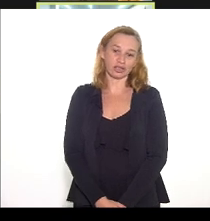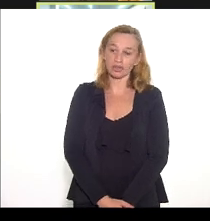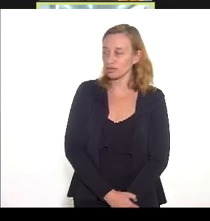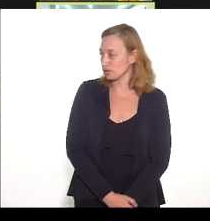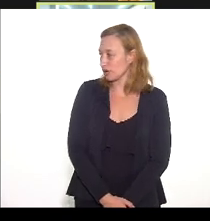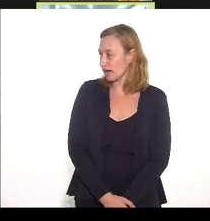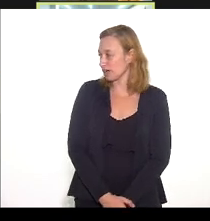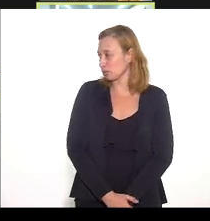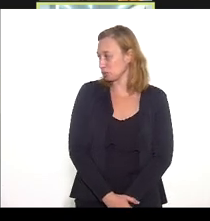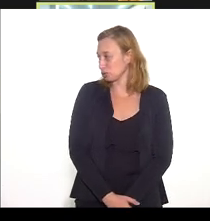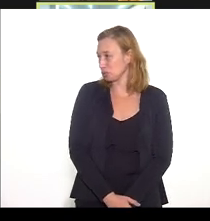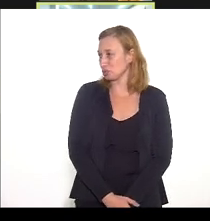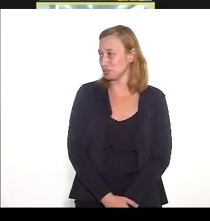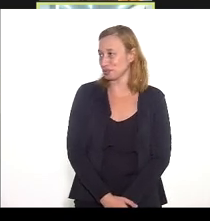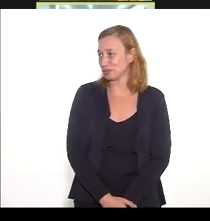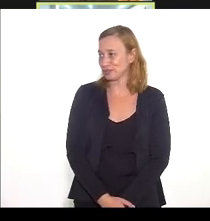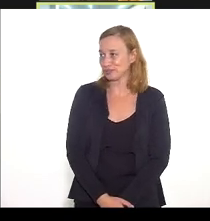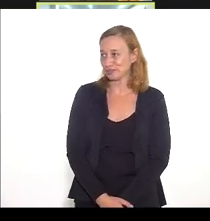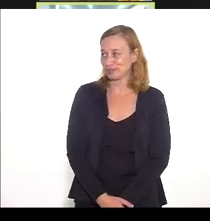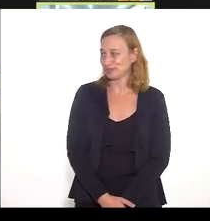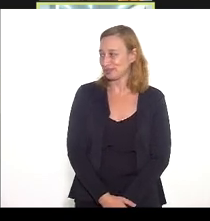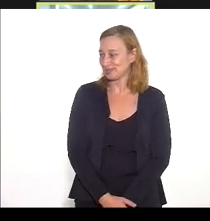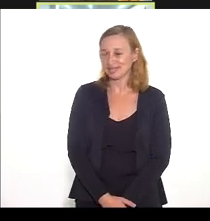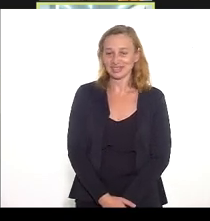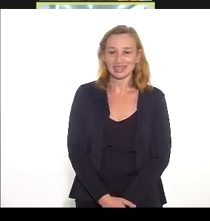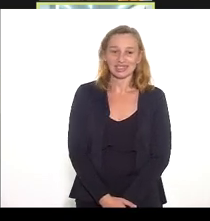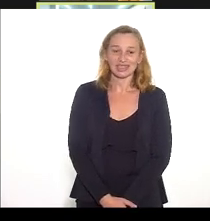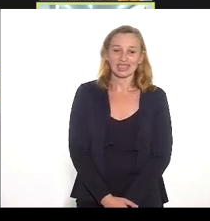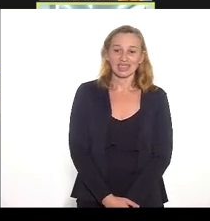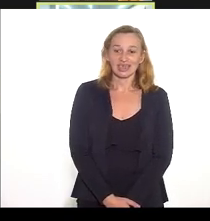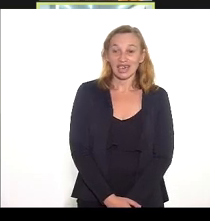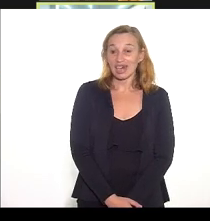Tem uma setinha verdinha à direita, não É.